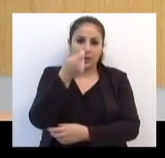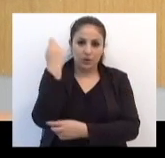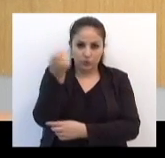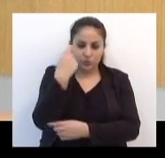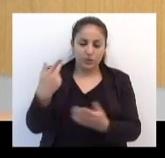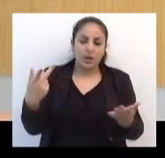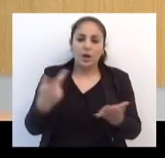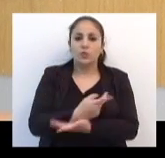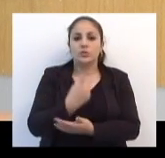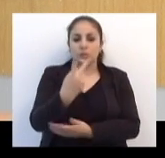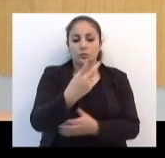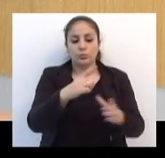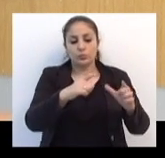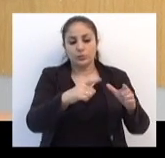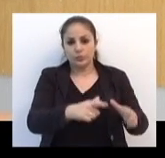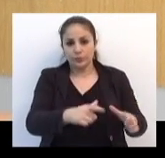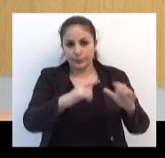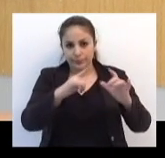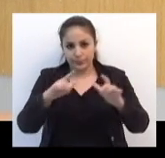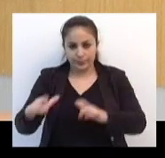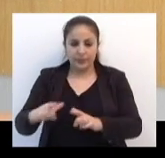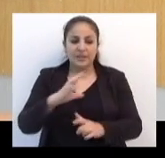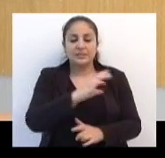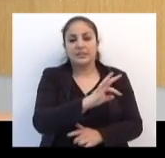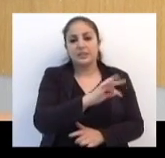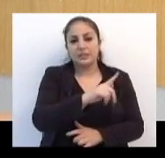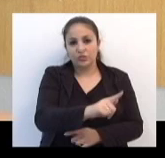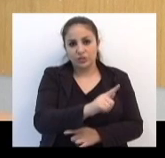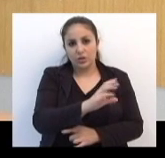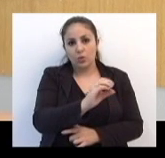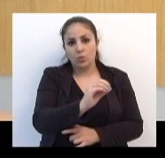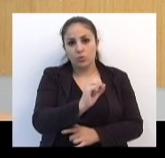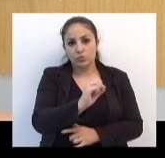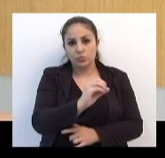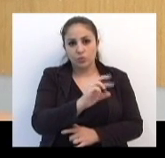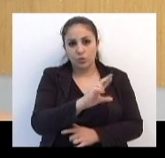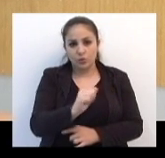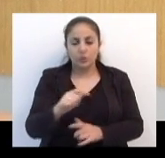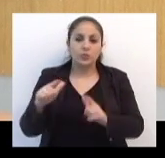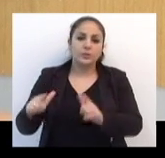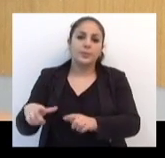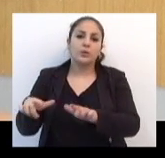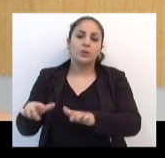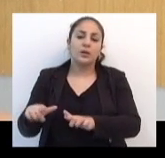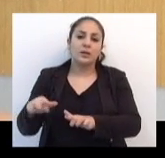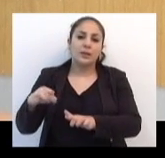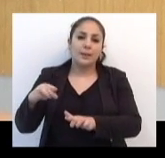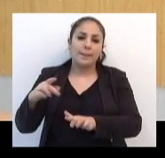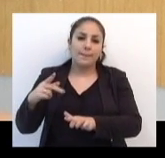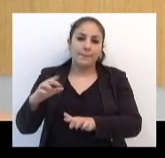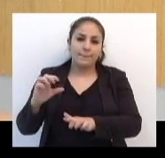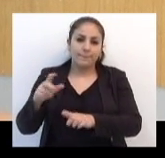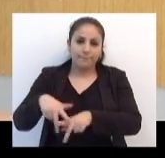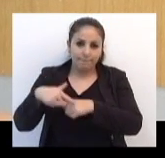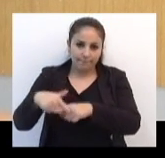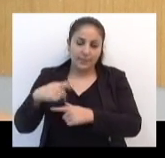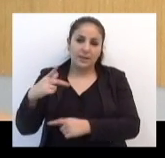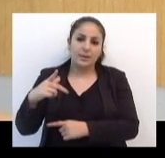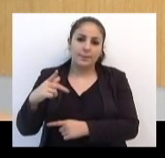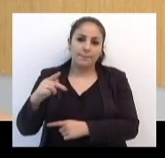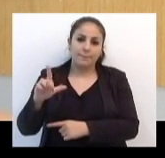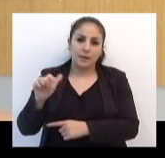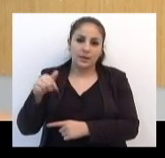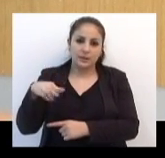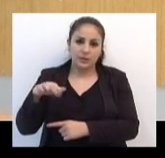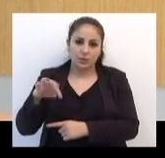acontece em duas entidades. No CTG Osório Porto e na sede do Grupo Cavaleiros do Planalto Médio, o